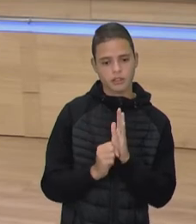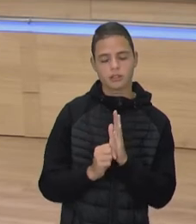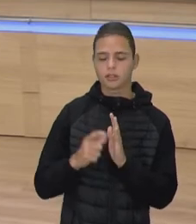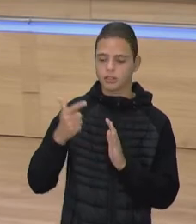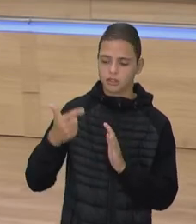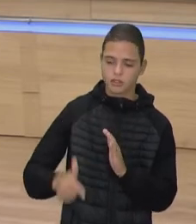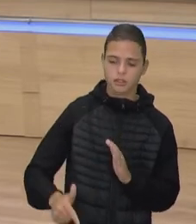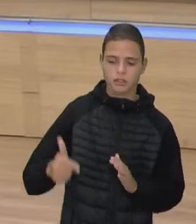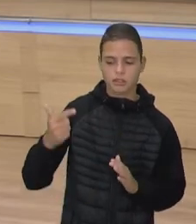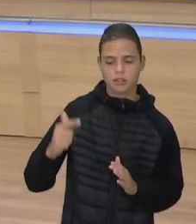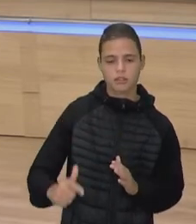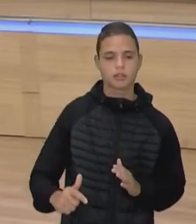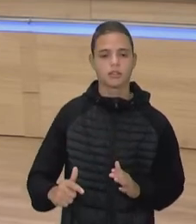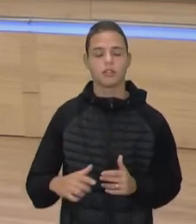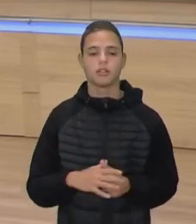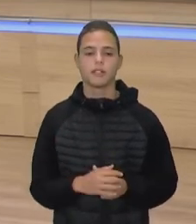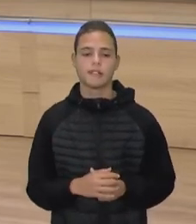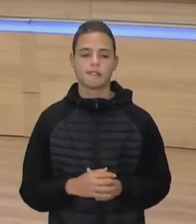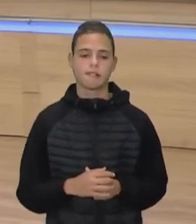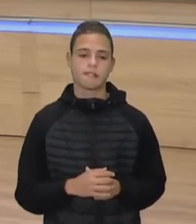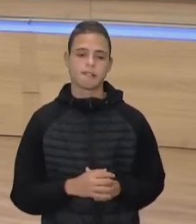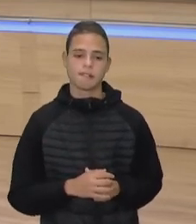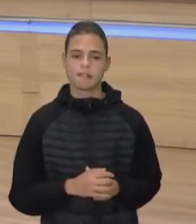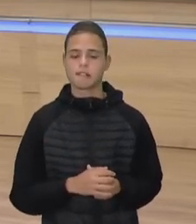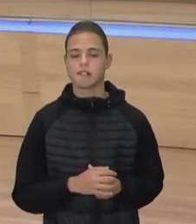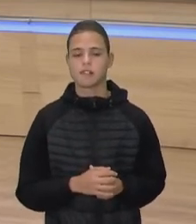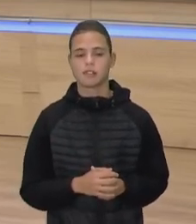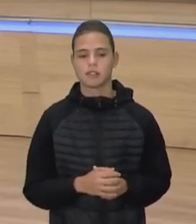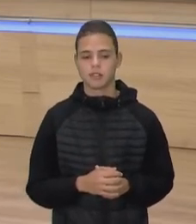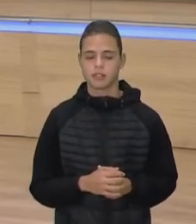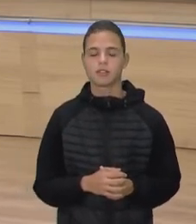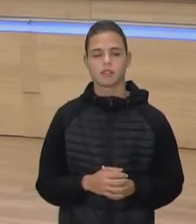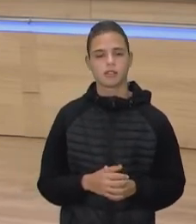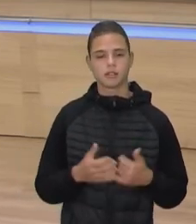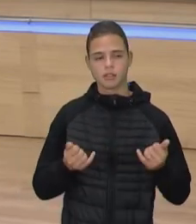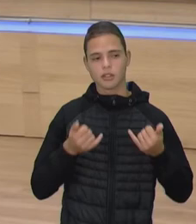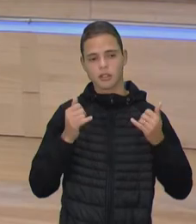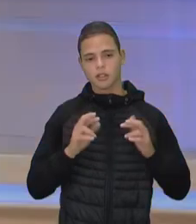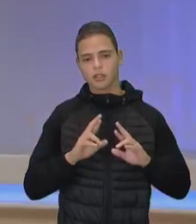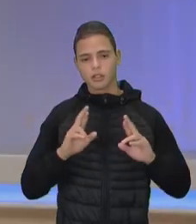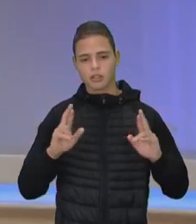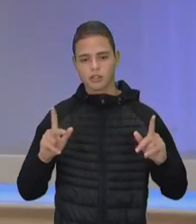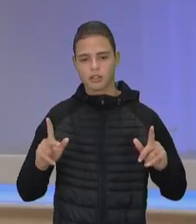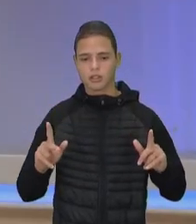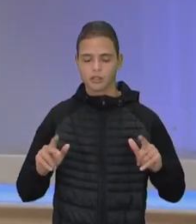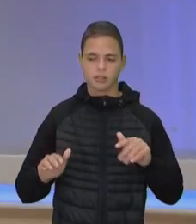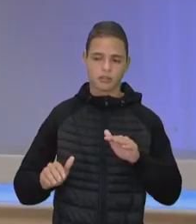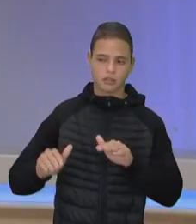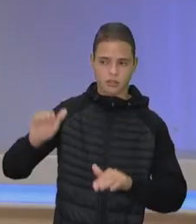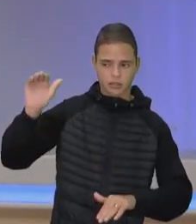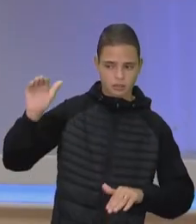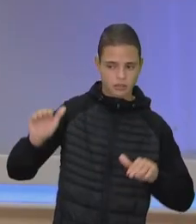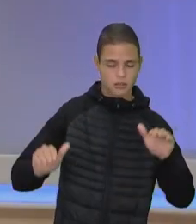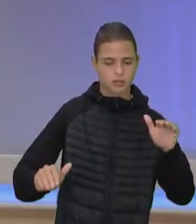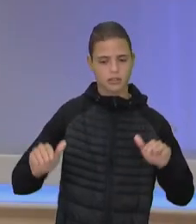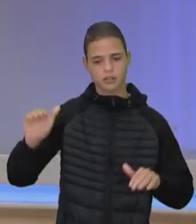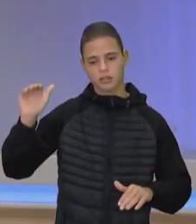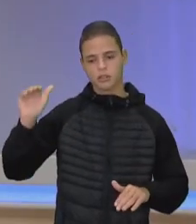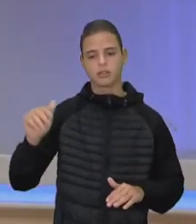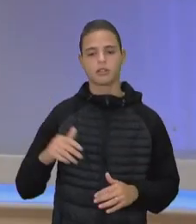repetem, Quer dizer, esse quadro de diferença, aliás, diferença não, de desigualdade